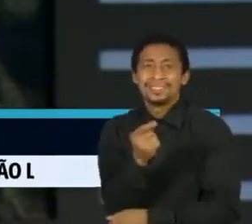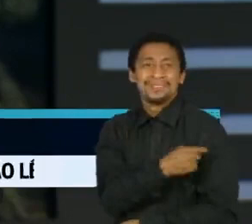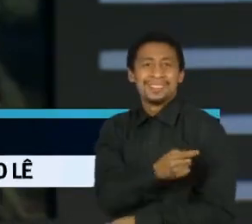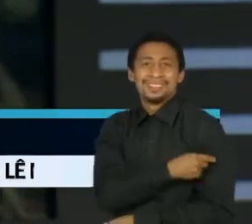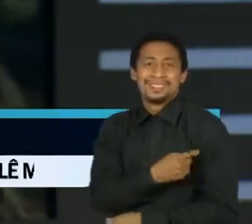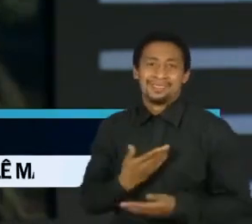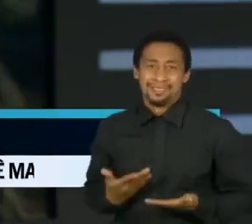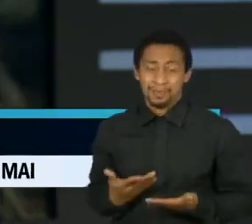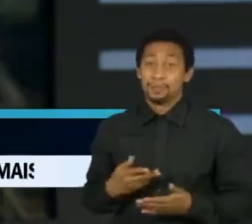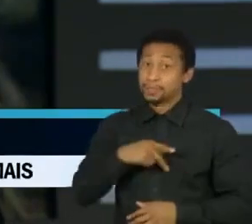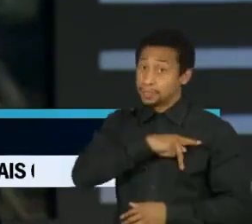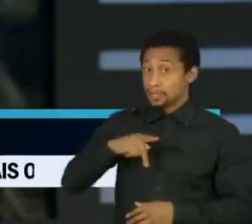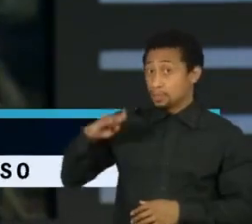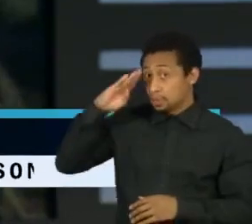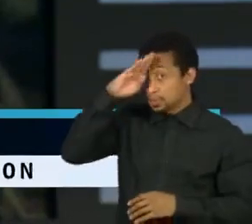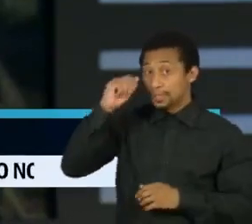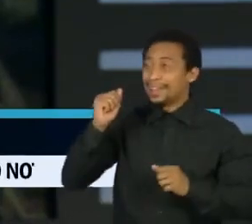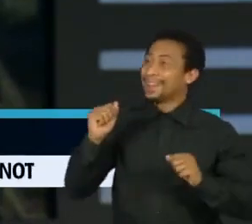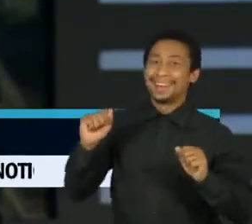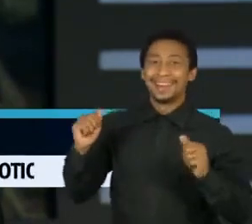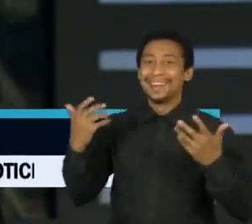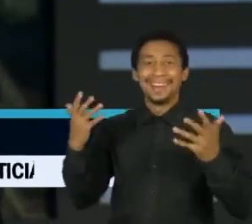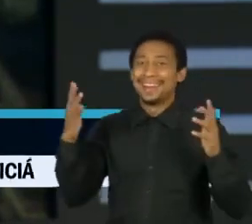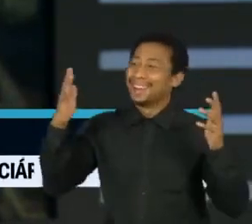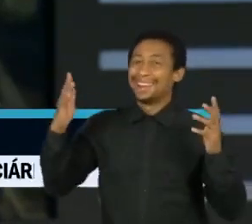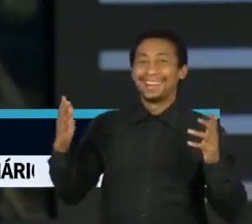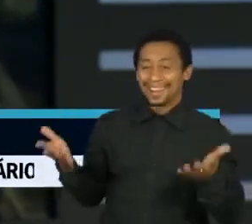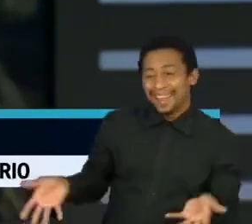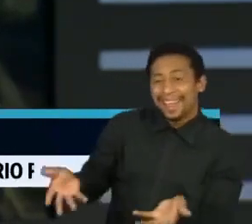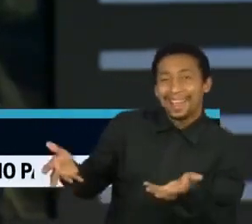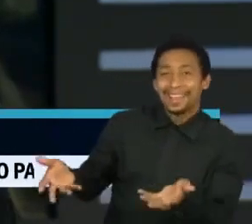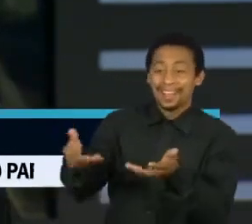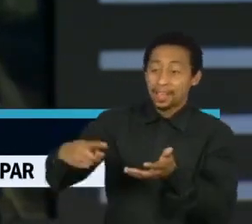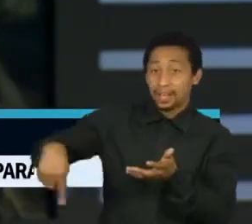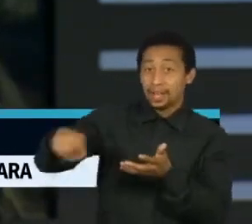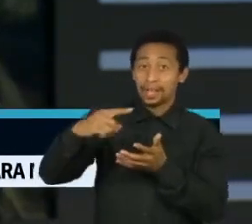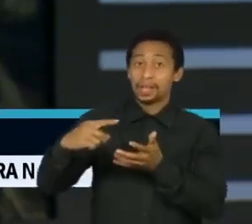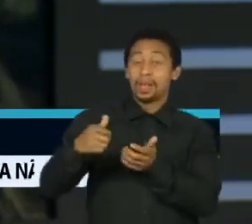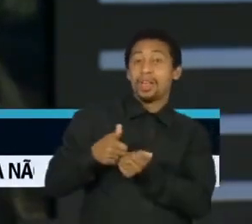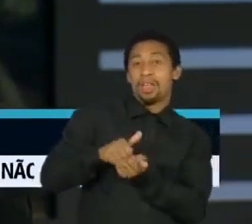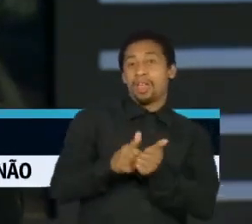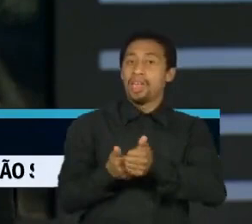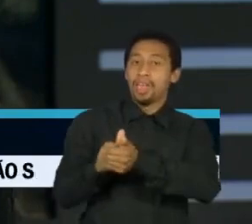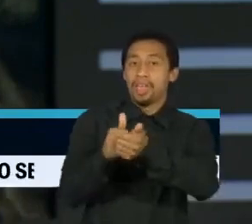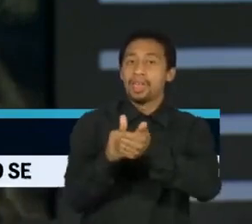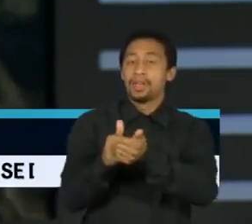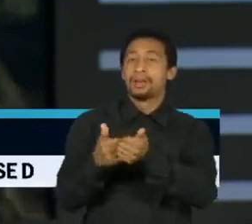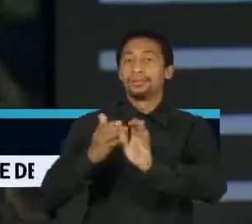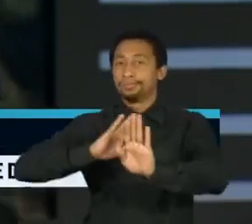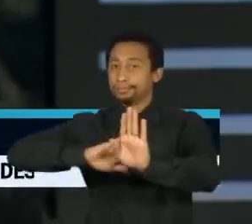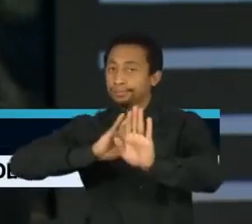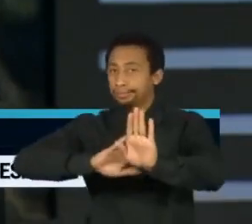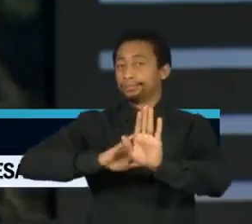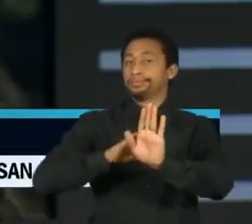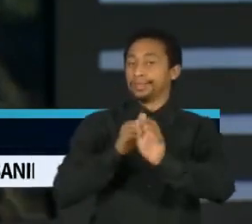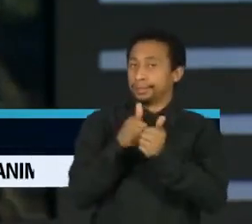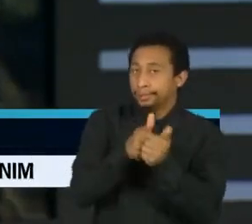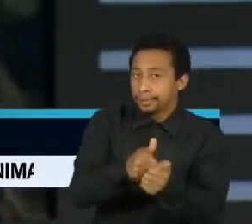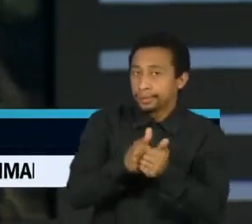para alegrar, para animar, para excitar aquele grupo de seguidores dele, extremamente ideológicos, negacionistas,